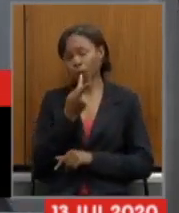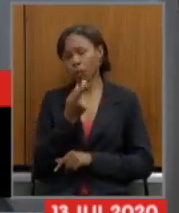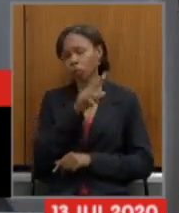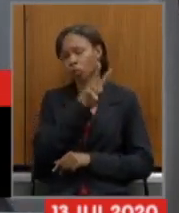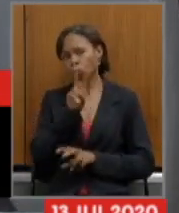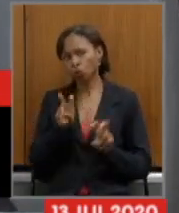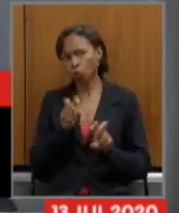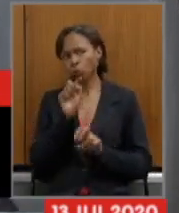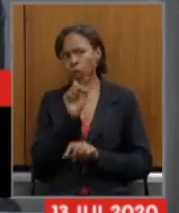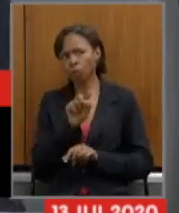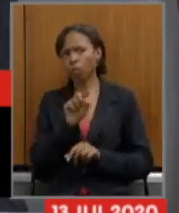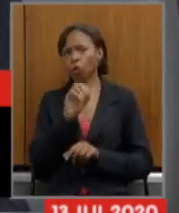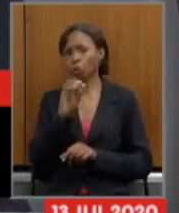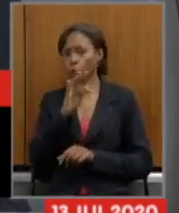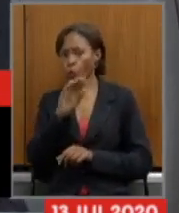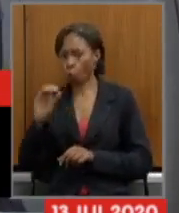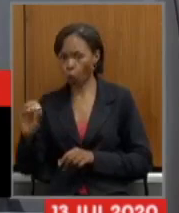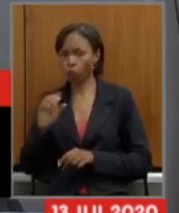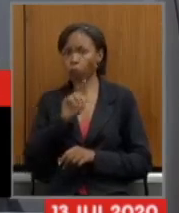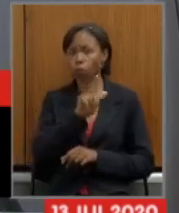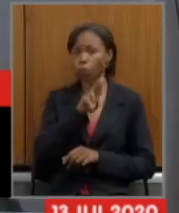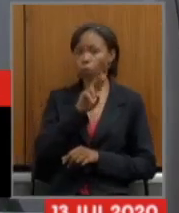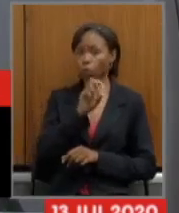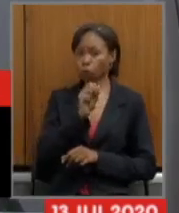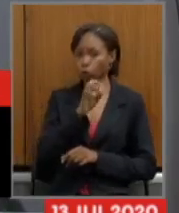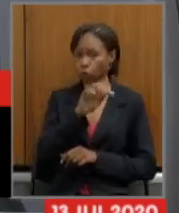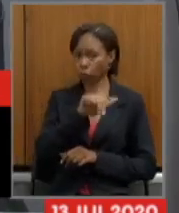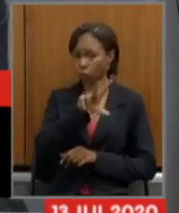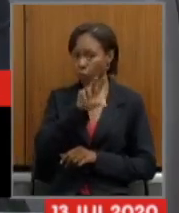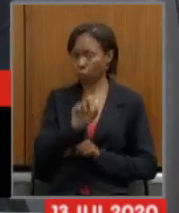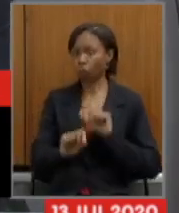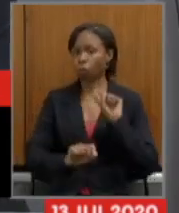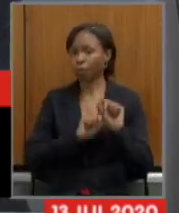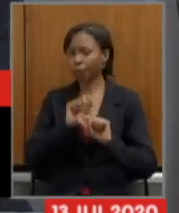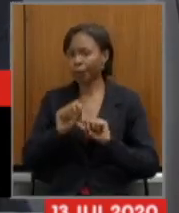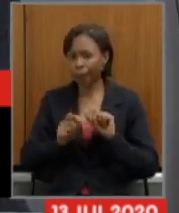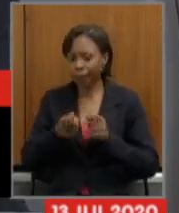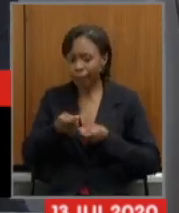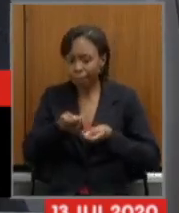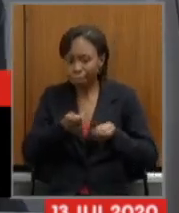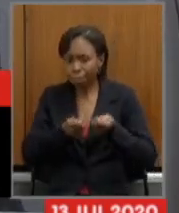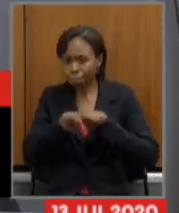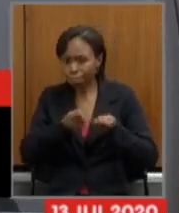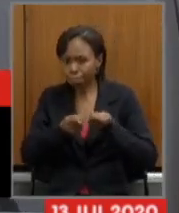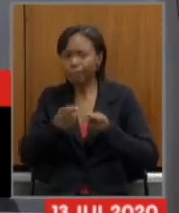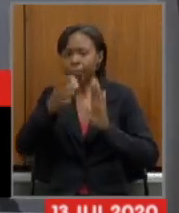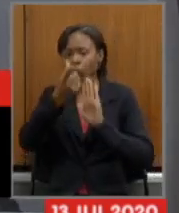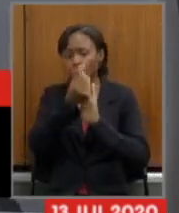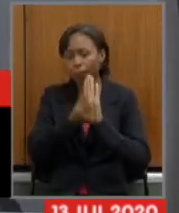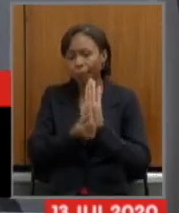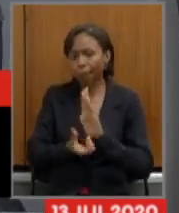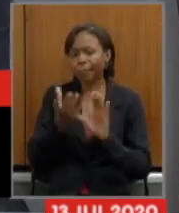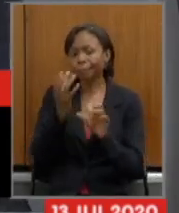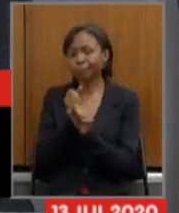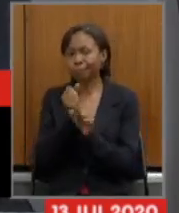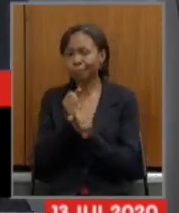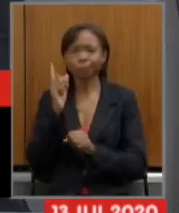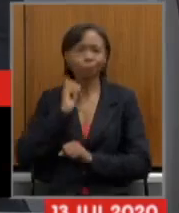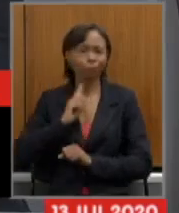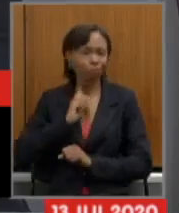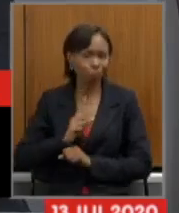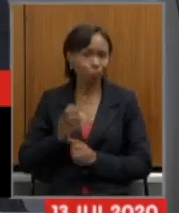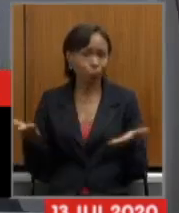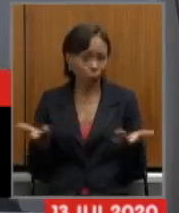secretário otto levy é que controlar o orçamento e as contas públicas do estado de minas gerais na situação em que elas se encontram